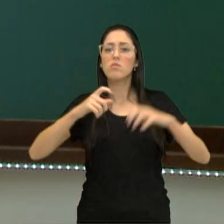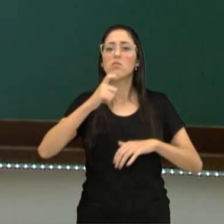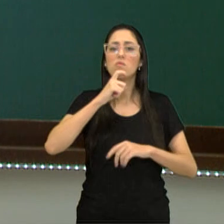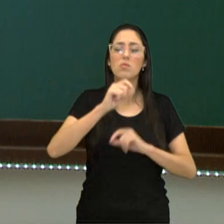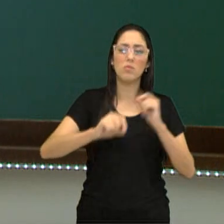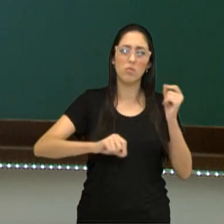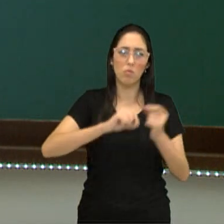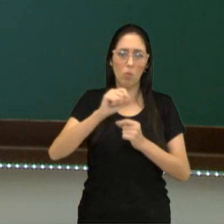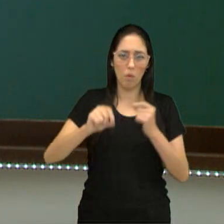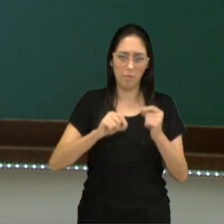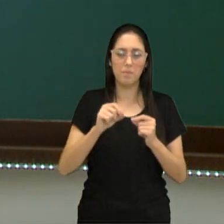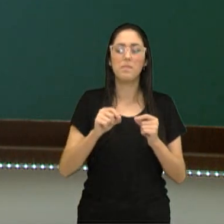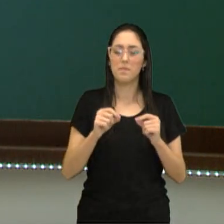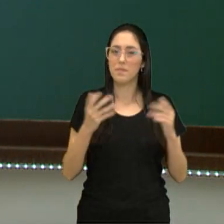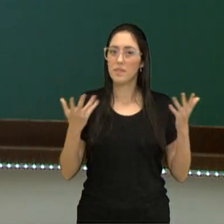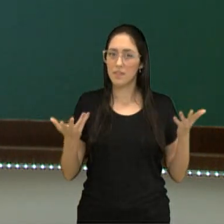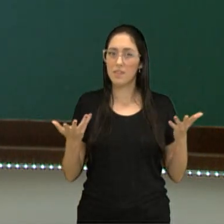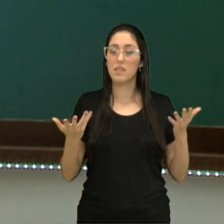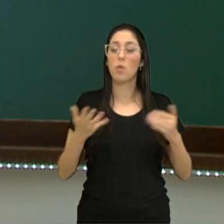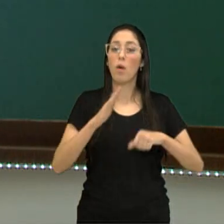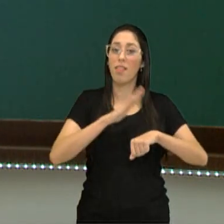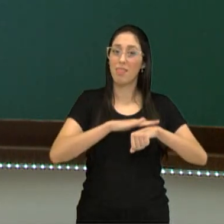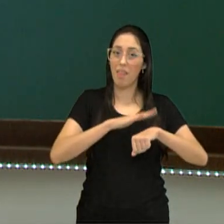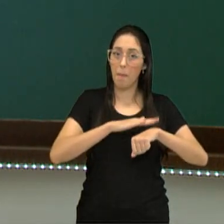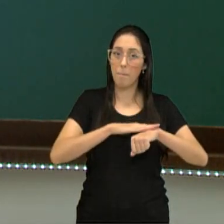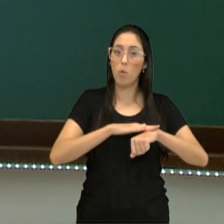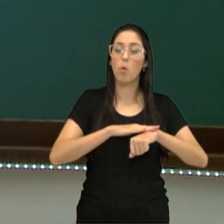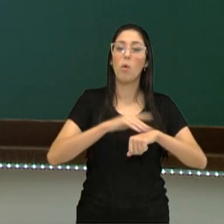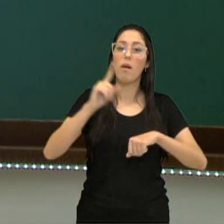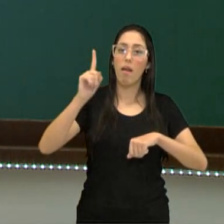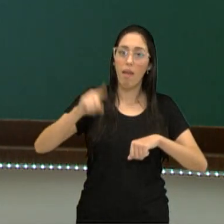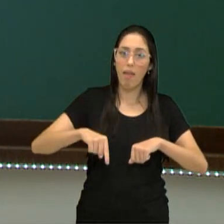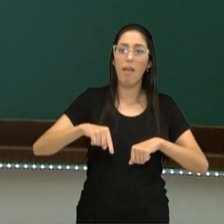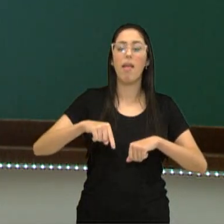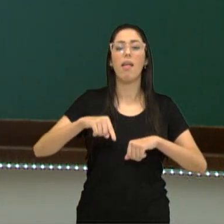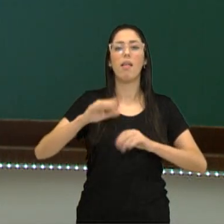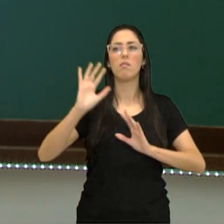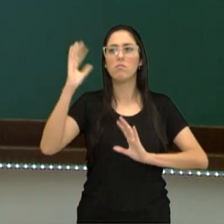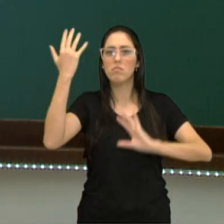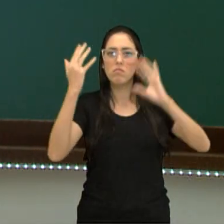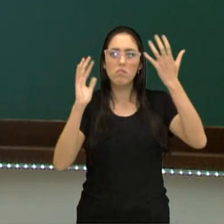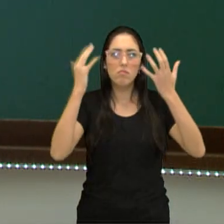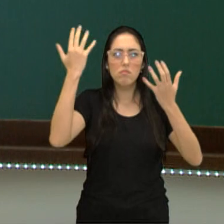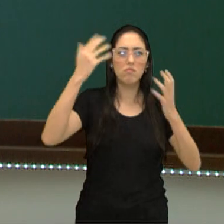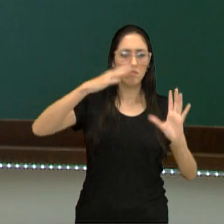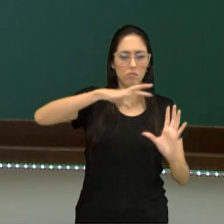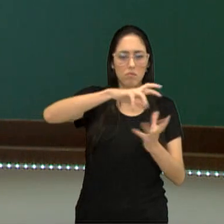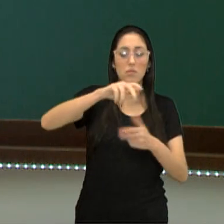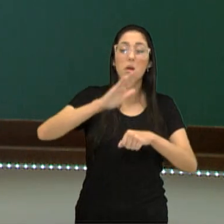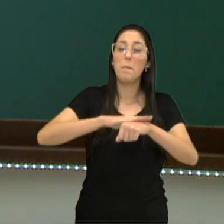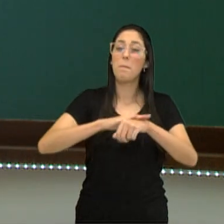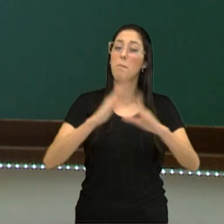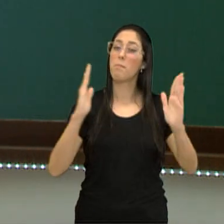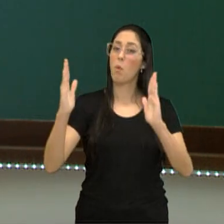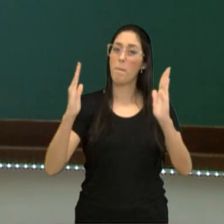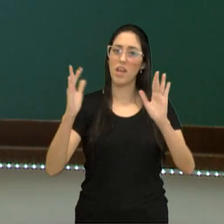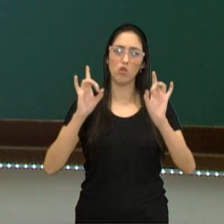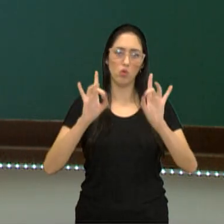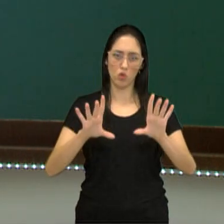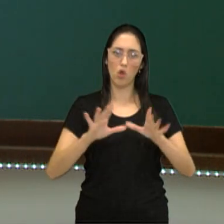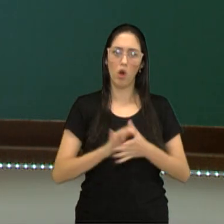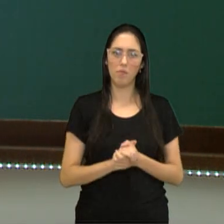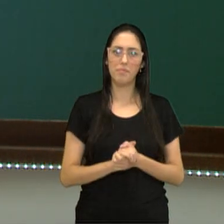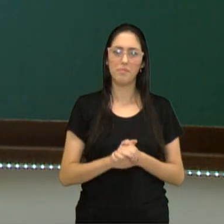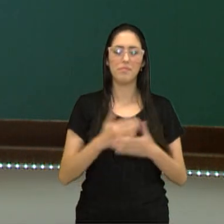a gente vai perceber que o tempo está associado a quê? A justamente essas condições atmosféricas momentâneas. E quando a gente fala na